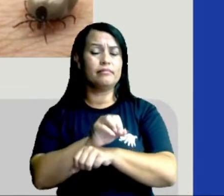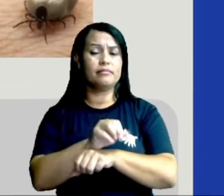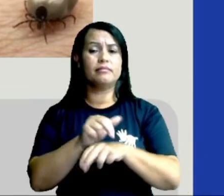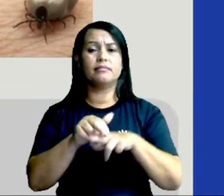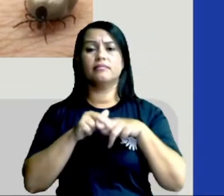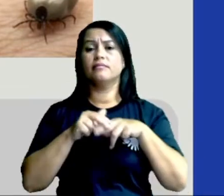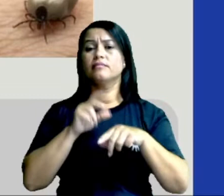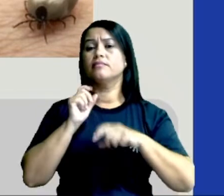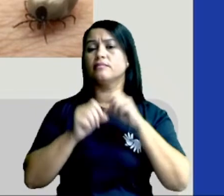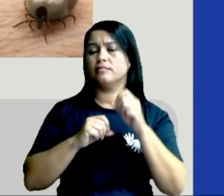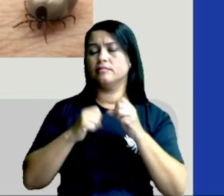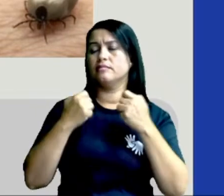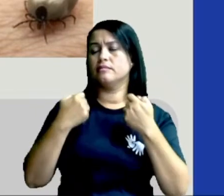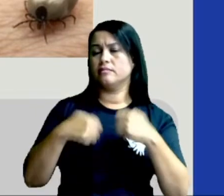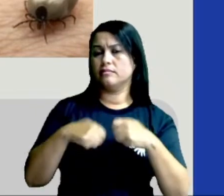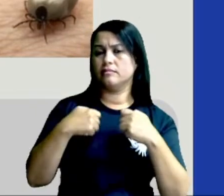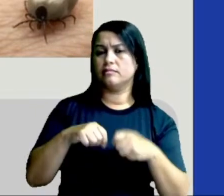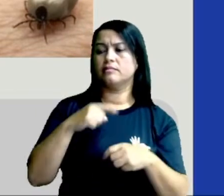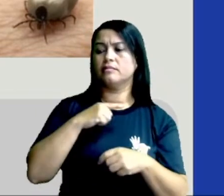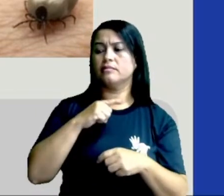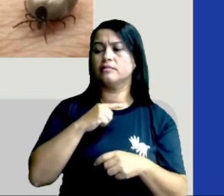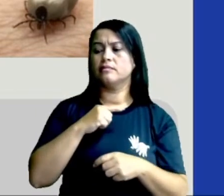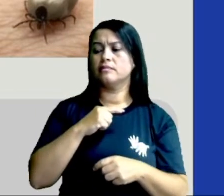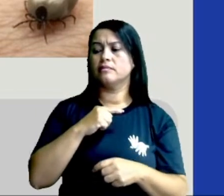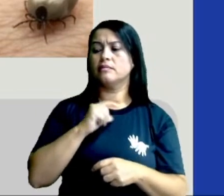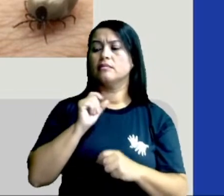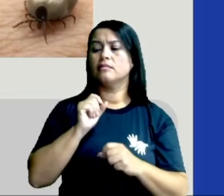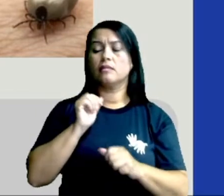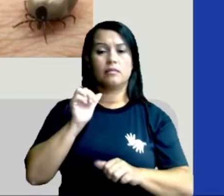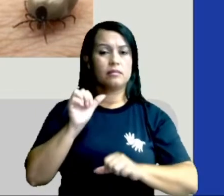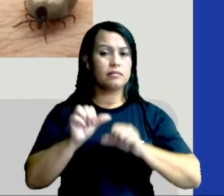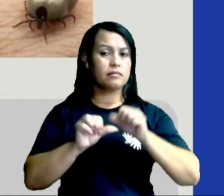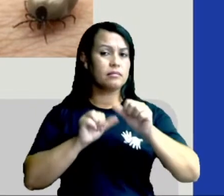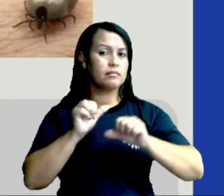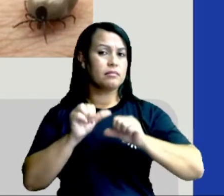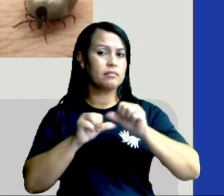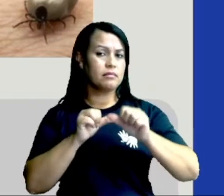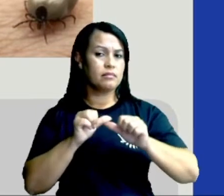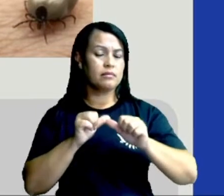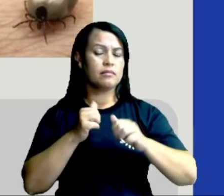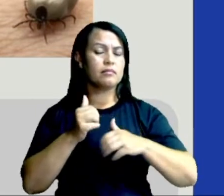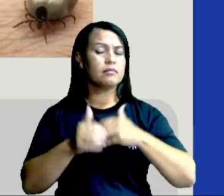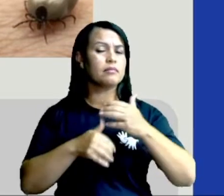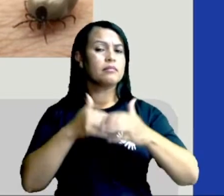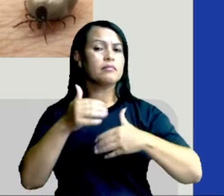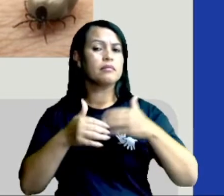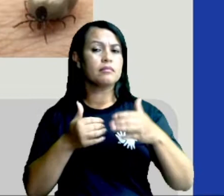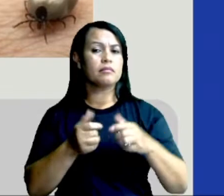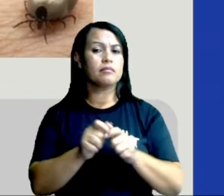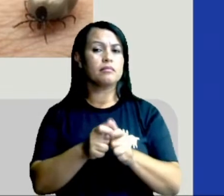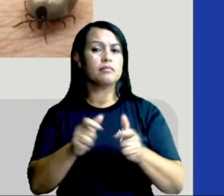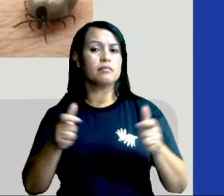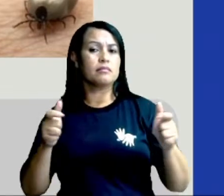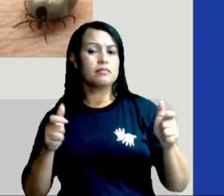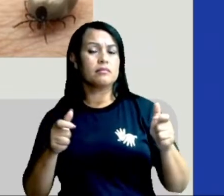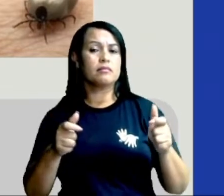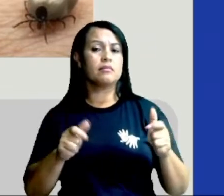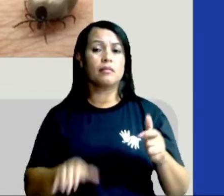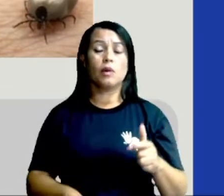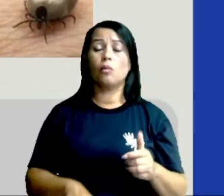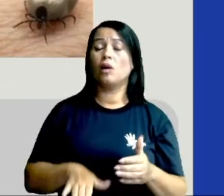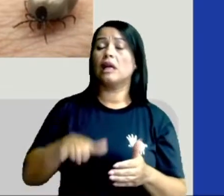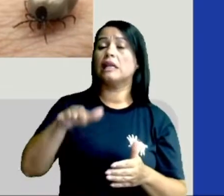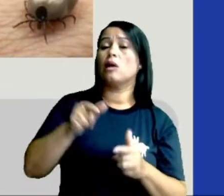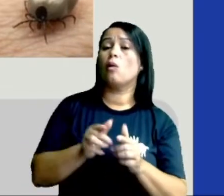por isso, eles precisam realizar uma equidise ou uma muda para que possam evoluir, para que possam crescer e, inclusive, até